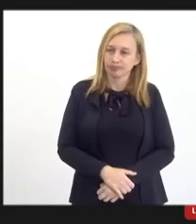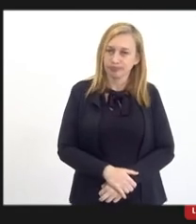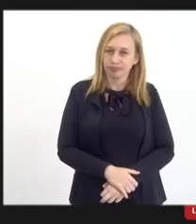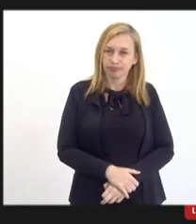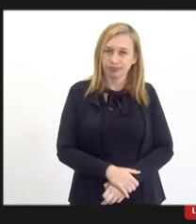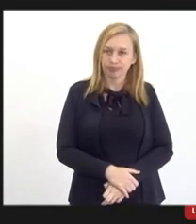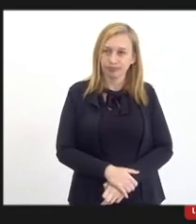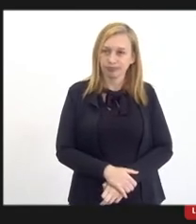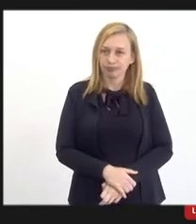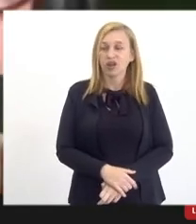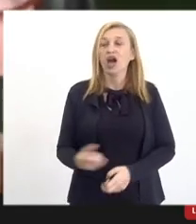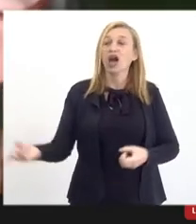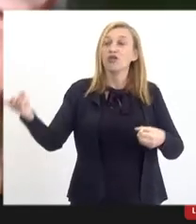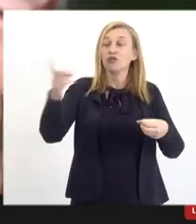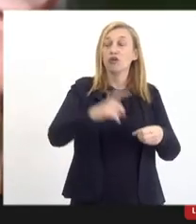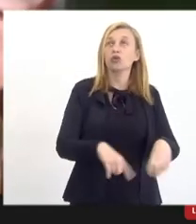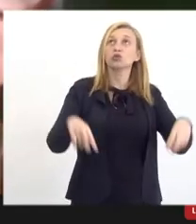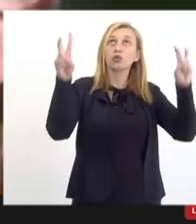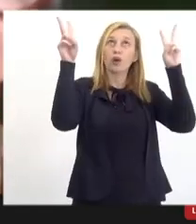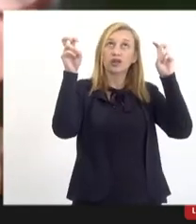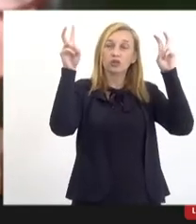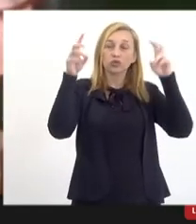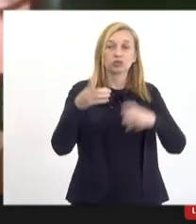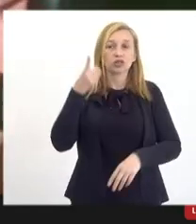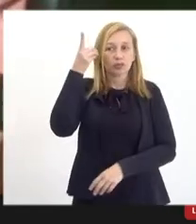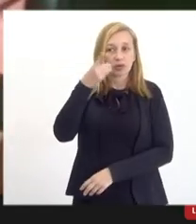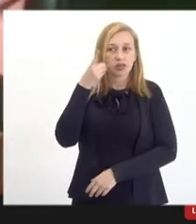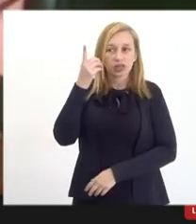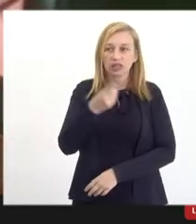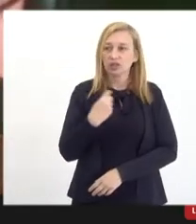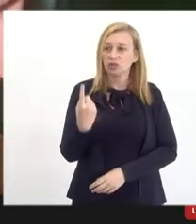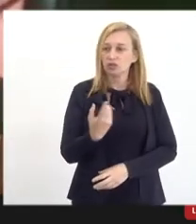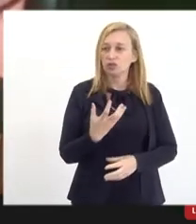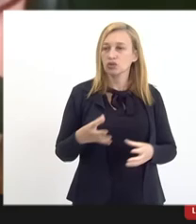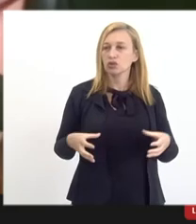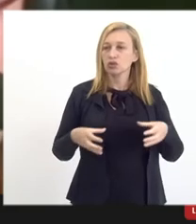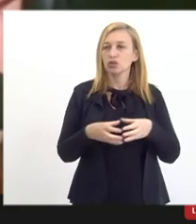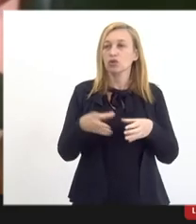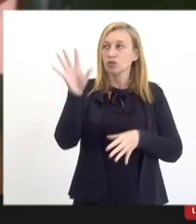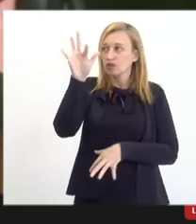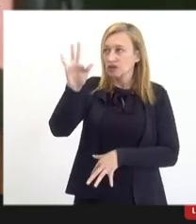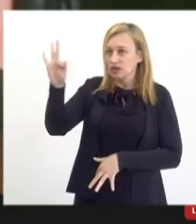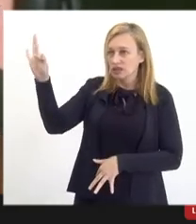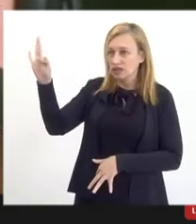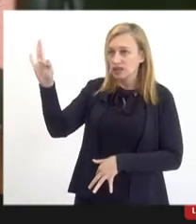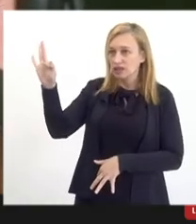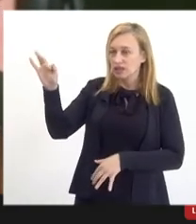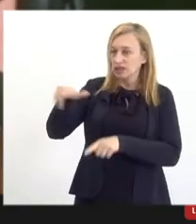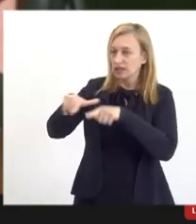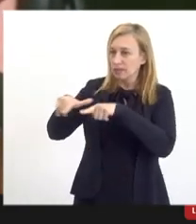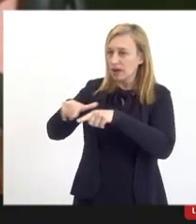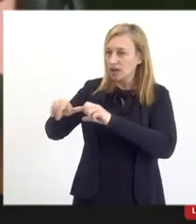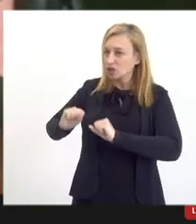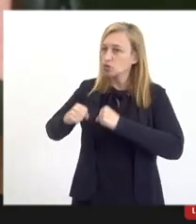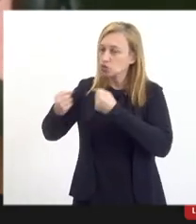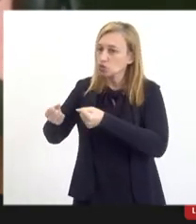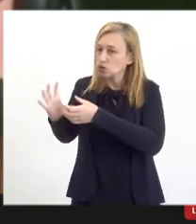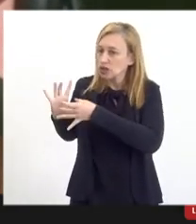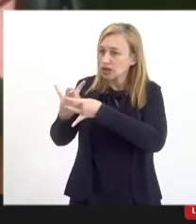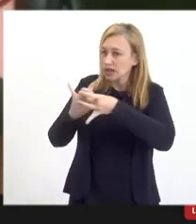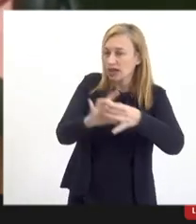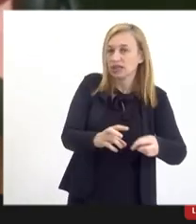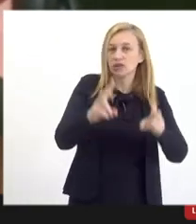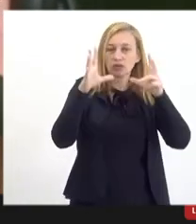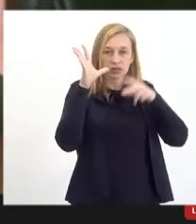E aí volta aquela questão, deputada, da nossa bancada federal ativa também e alinhada com esses